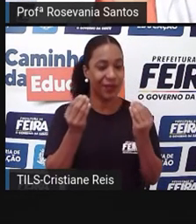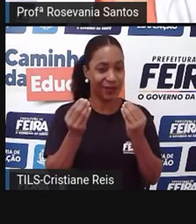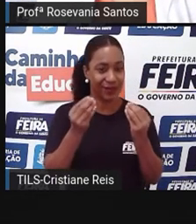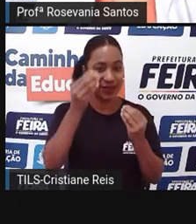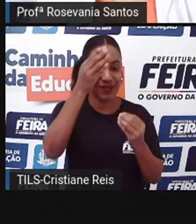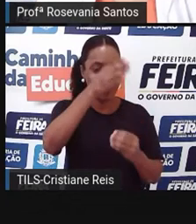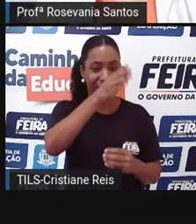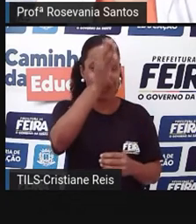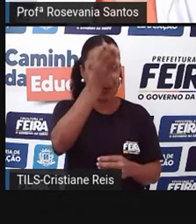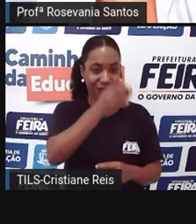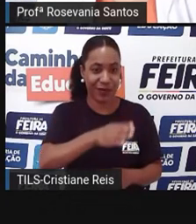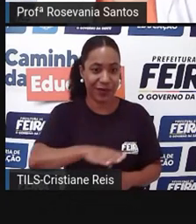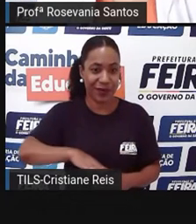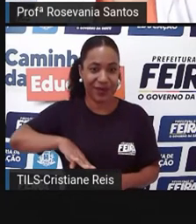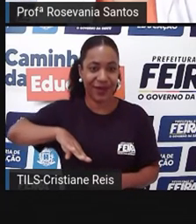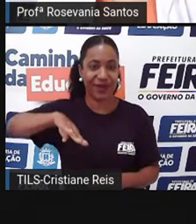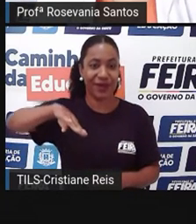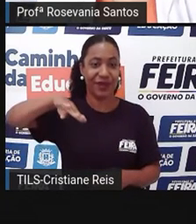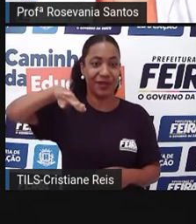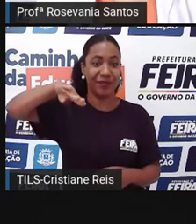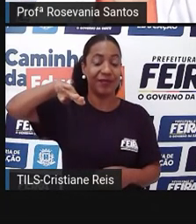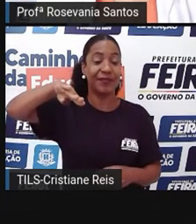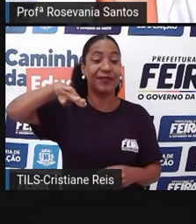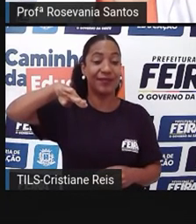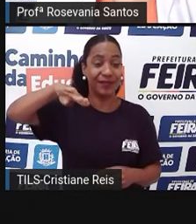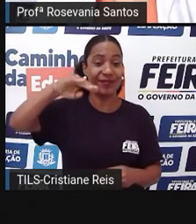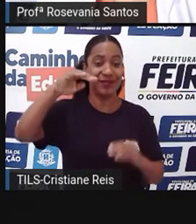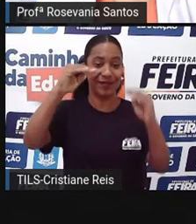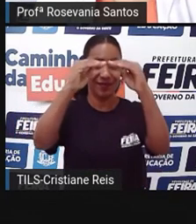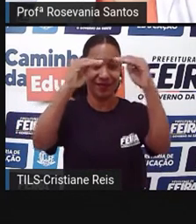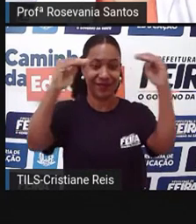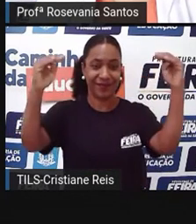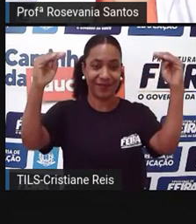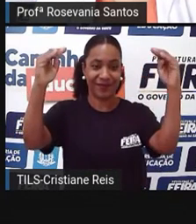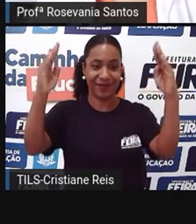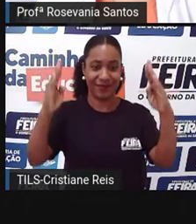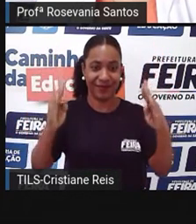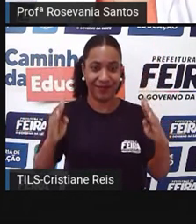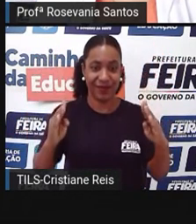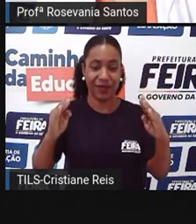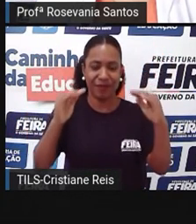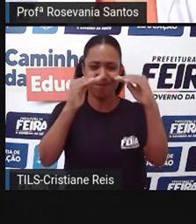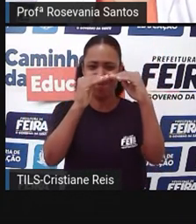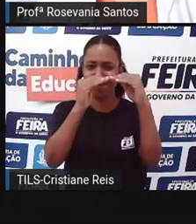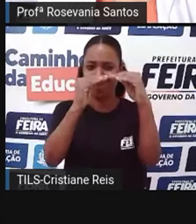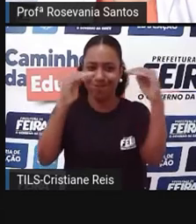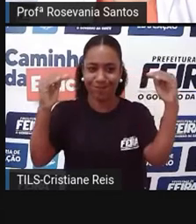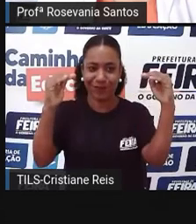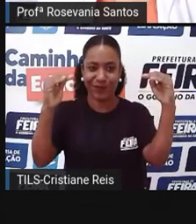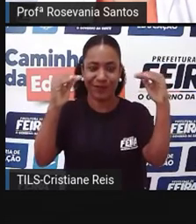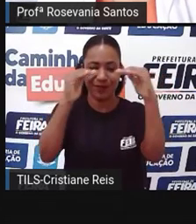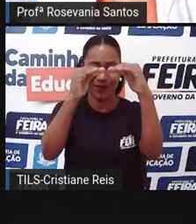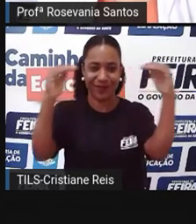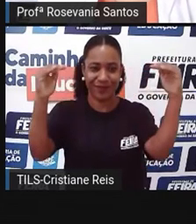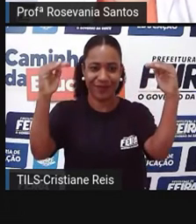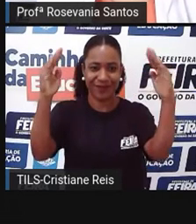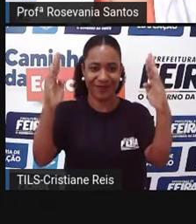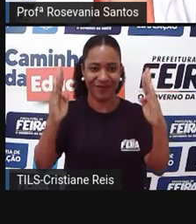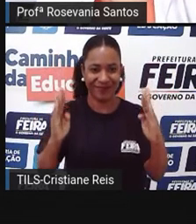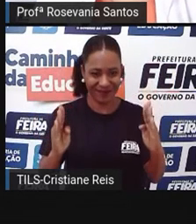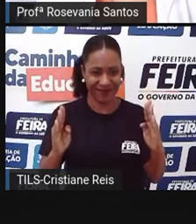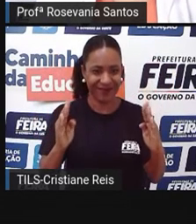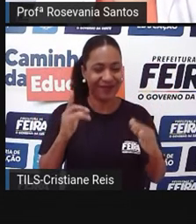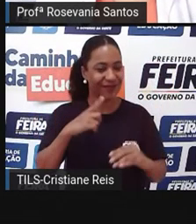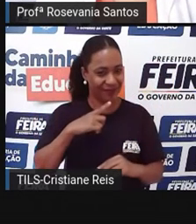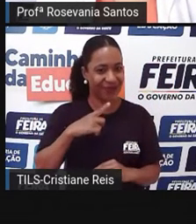constituída por uma superfície elevada com cume quase nivelado, É quase como se fosse um corte, né, que foi